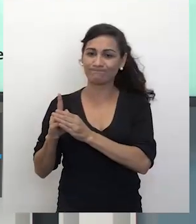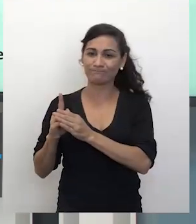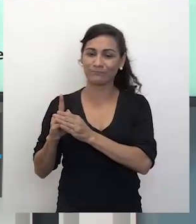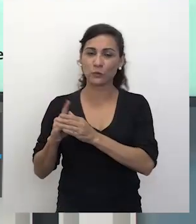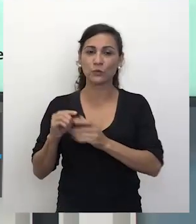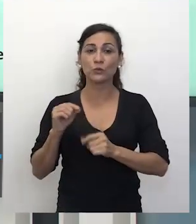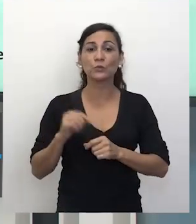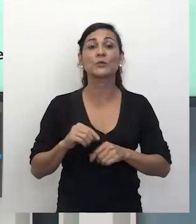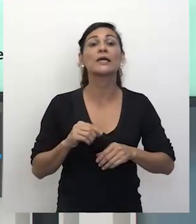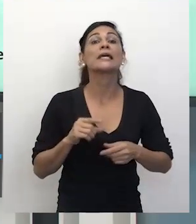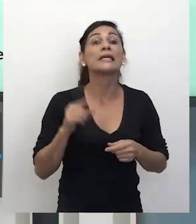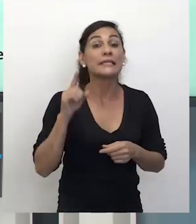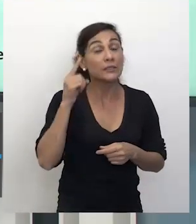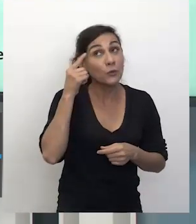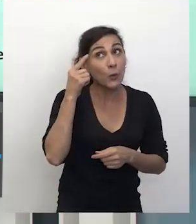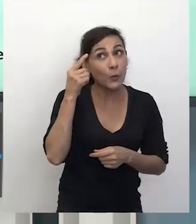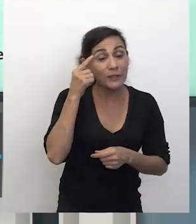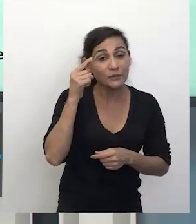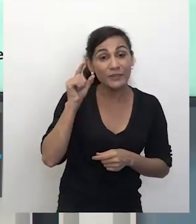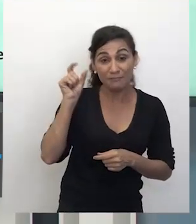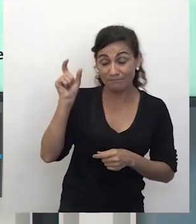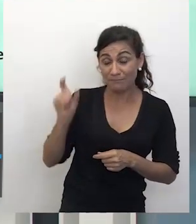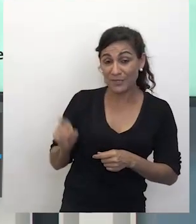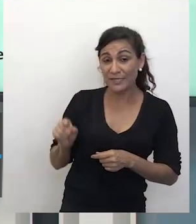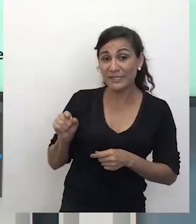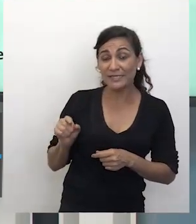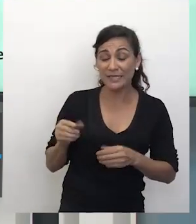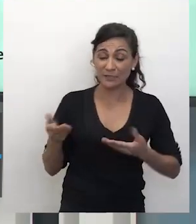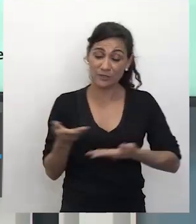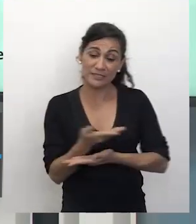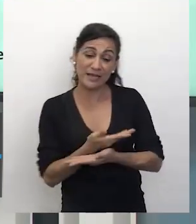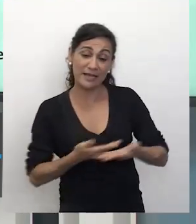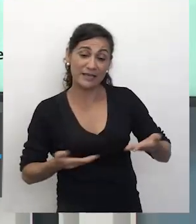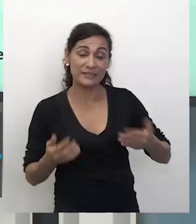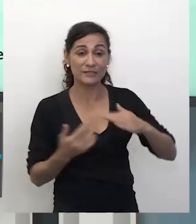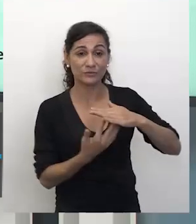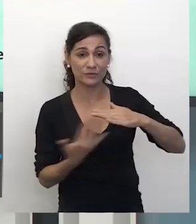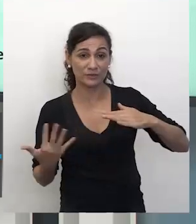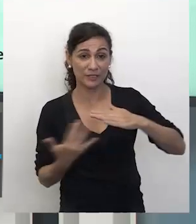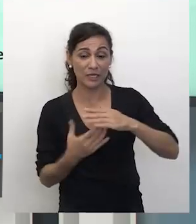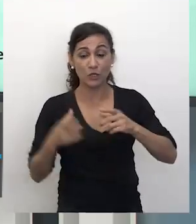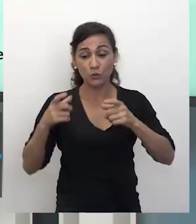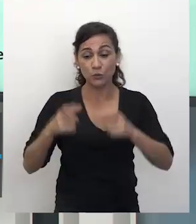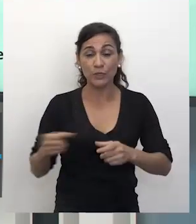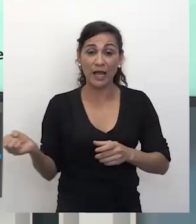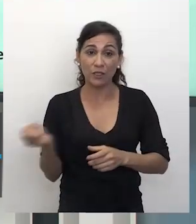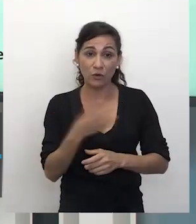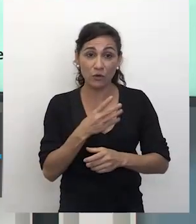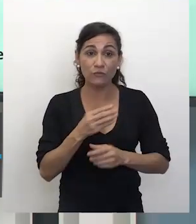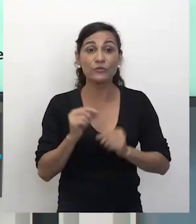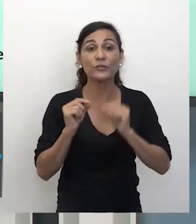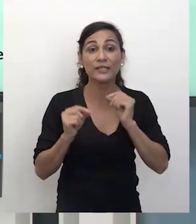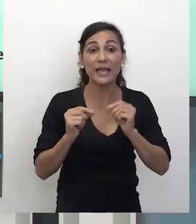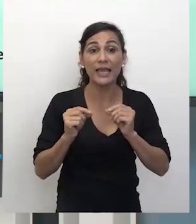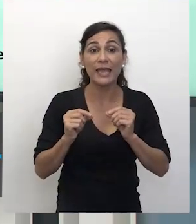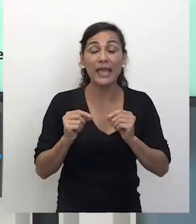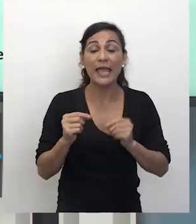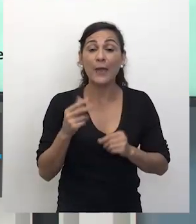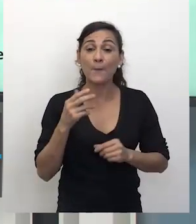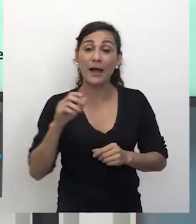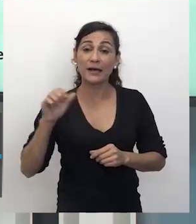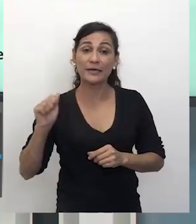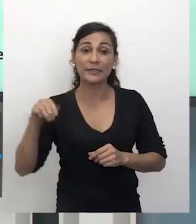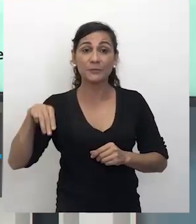o Zimmel, ele pensa, ele diz assim, essa relação do estrangeiro em uma nova localidade produz uma ambiguidade.